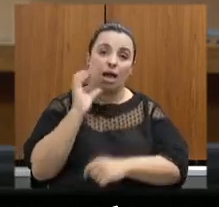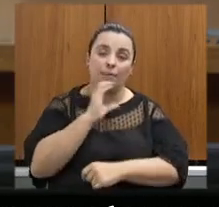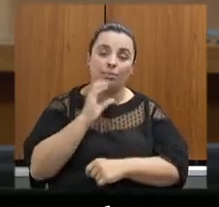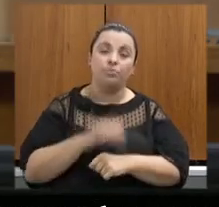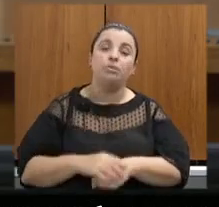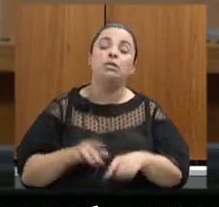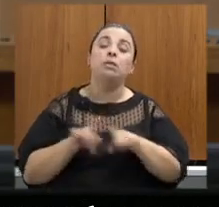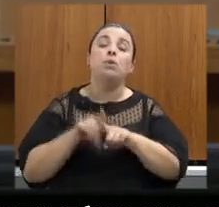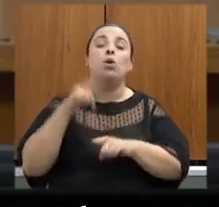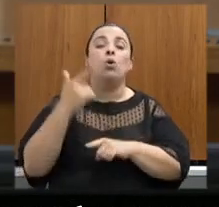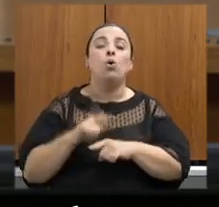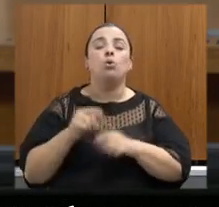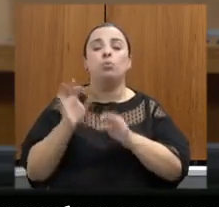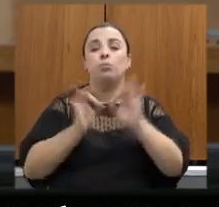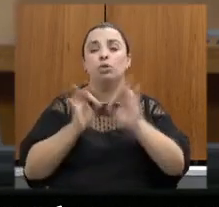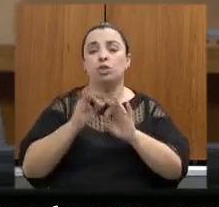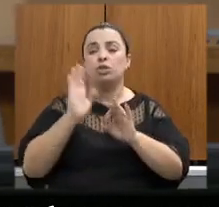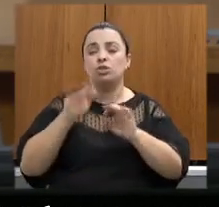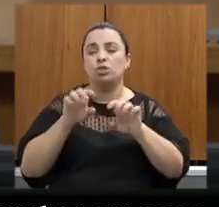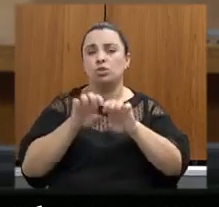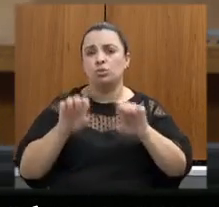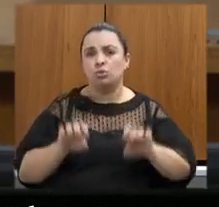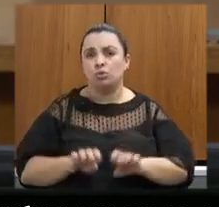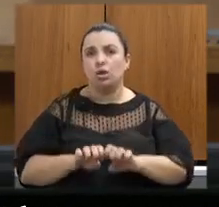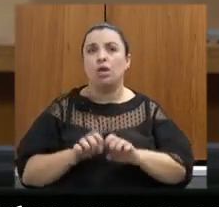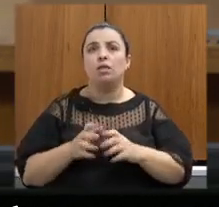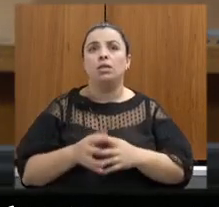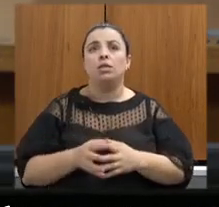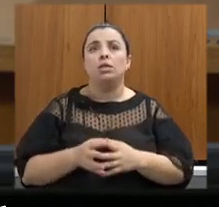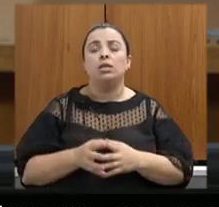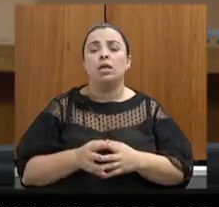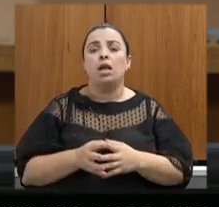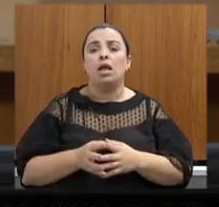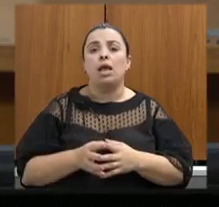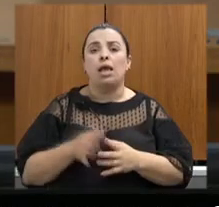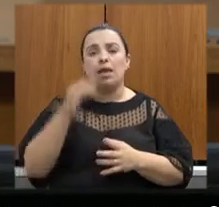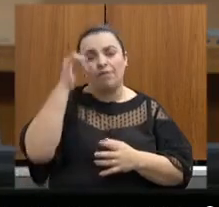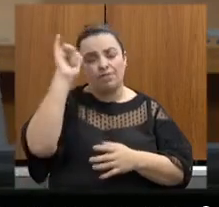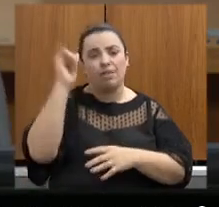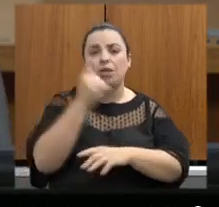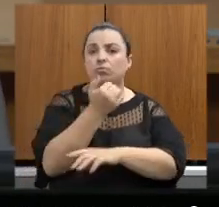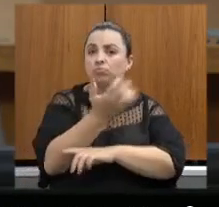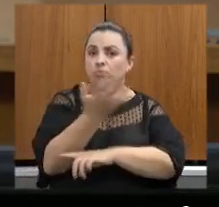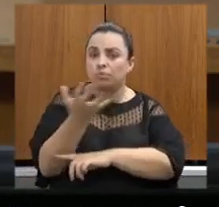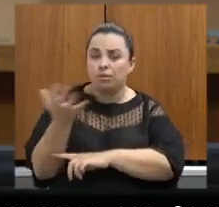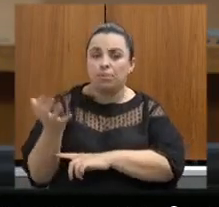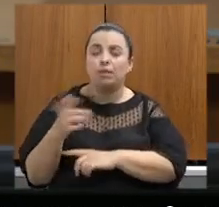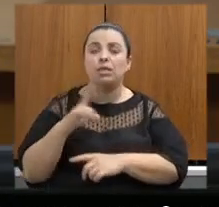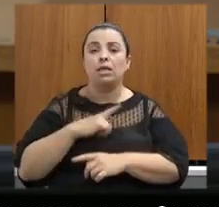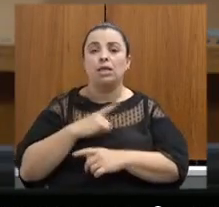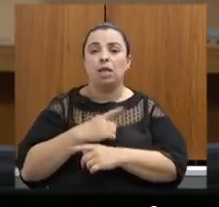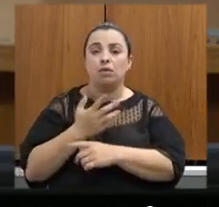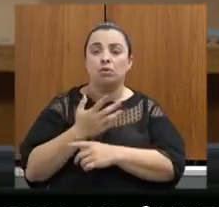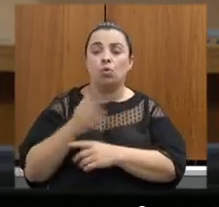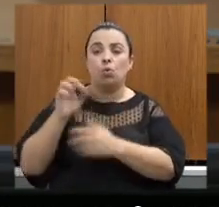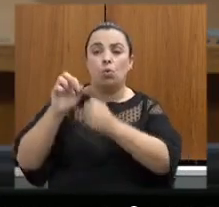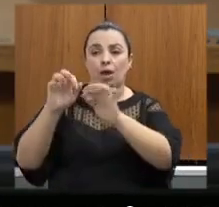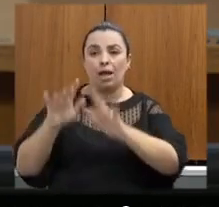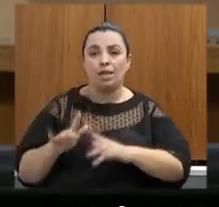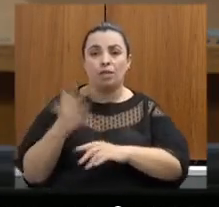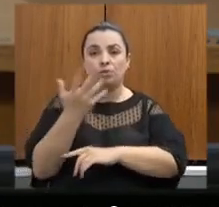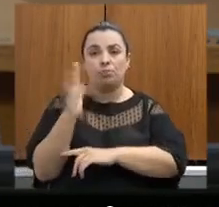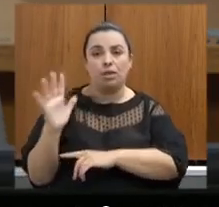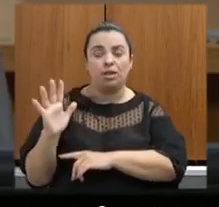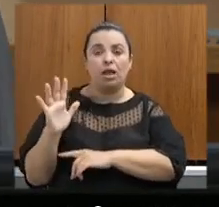para implementação de uma sala situação de combate ao desmatamento integrando os dados do cadastro ambiental rural com